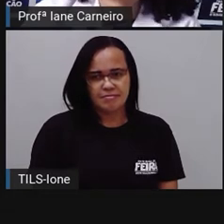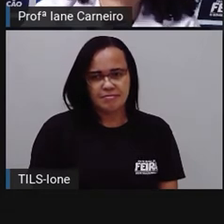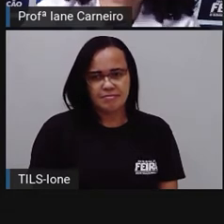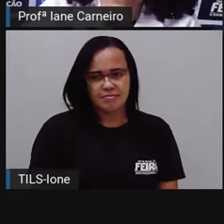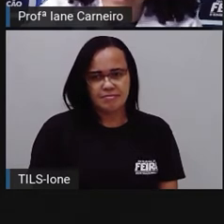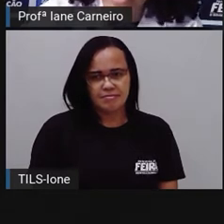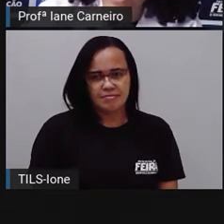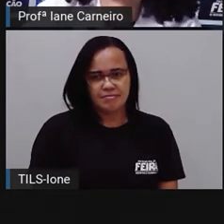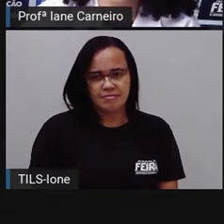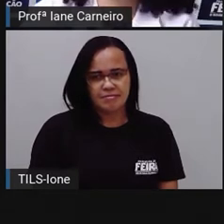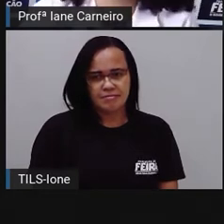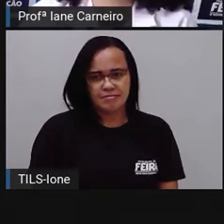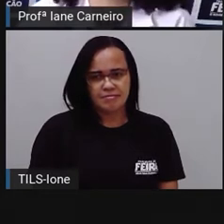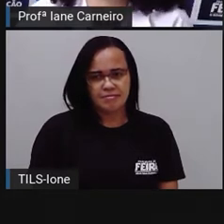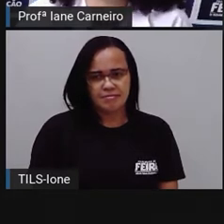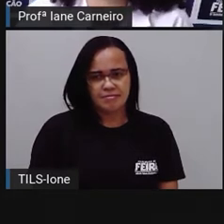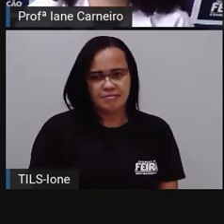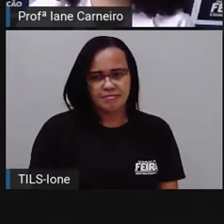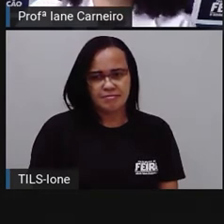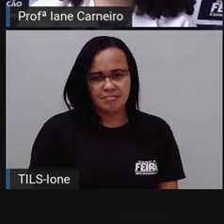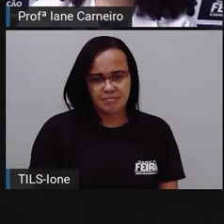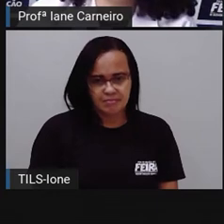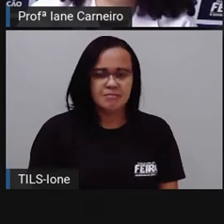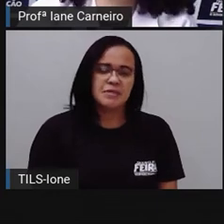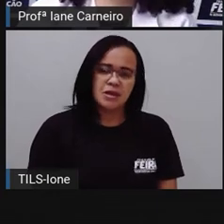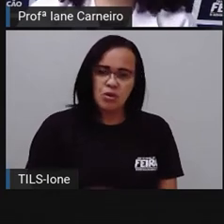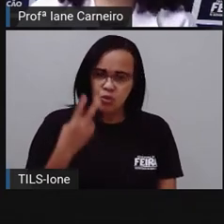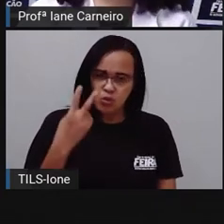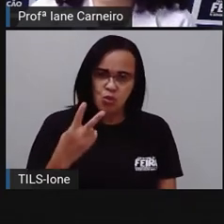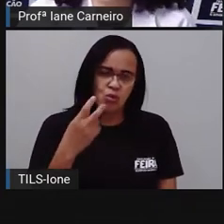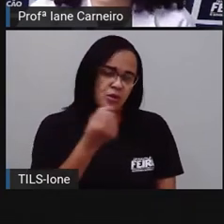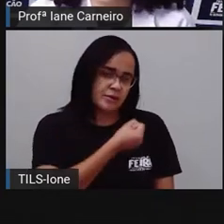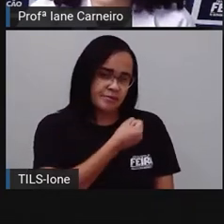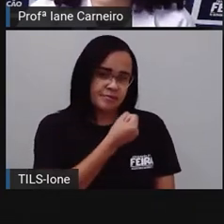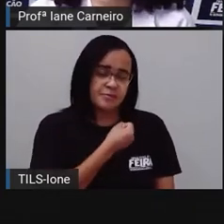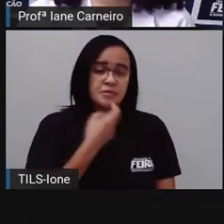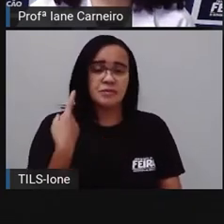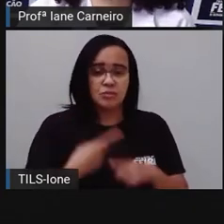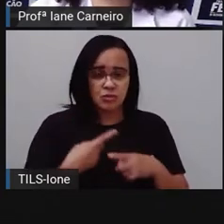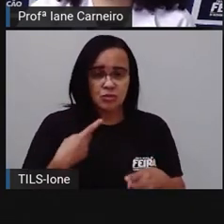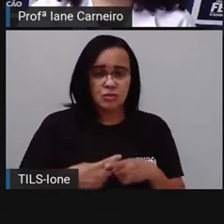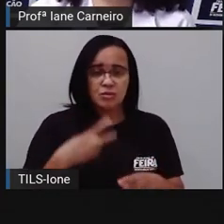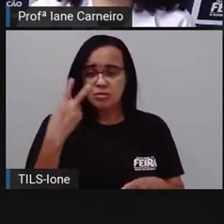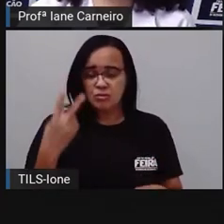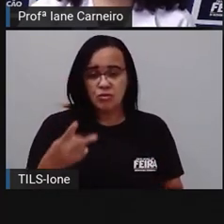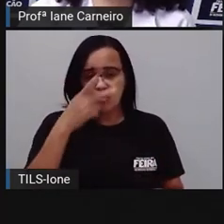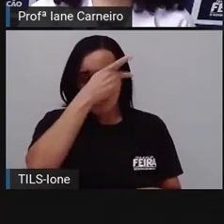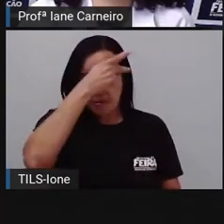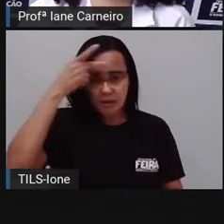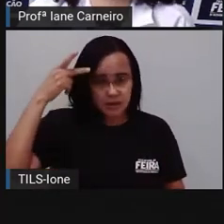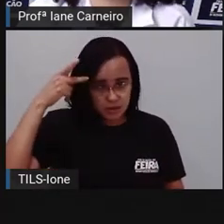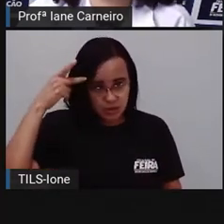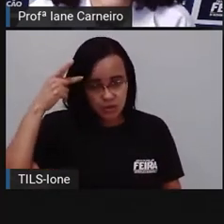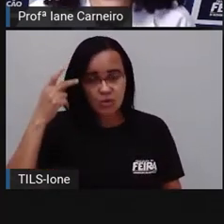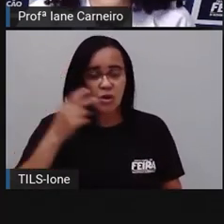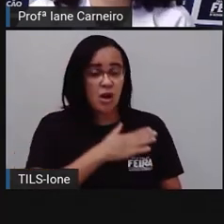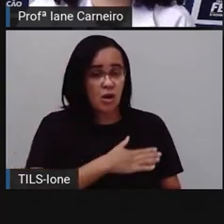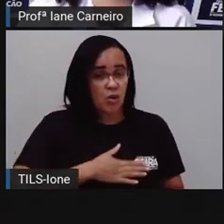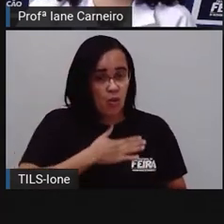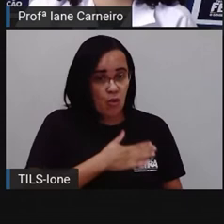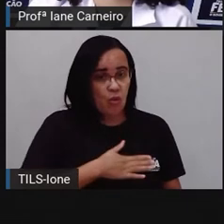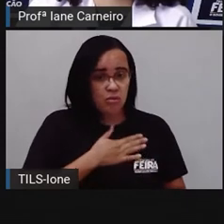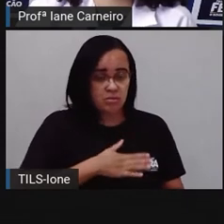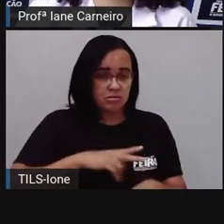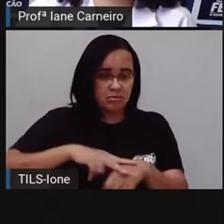e vai colocar, ó, o numeral 2, né? Duas pessoas preferem a cor verde.